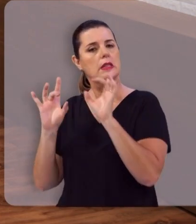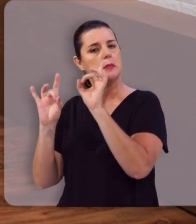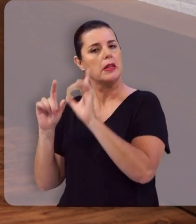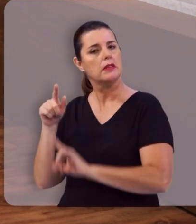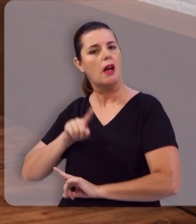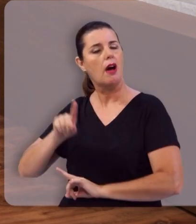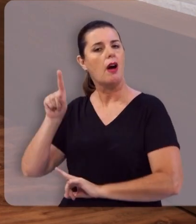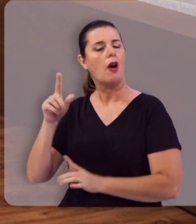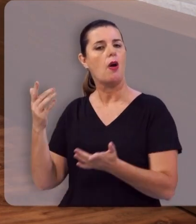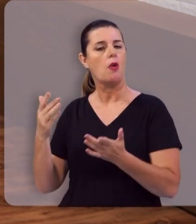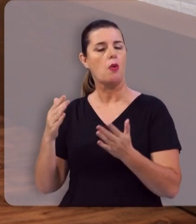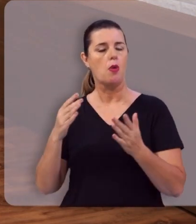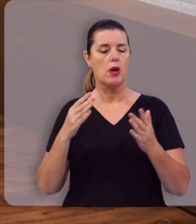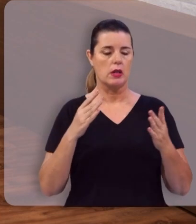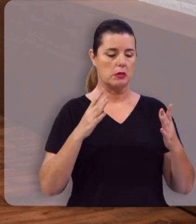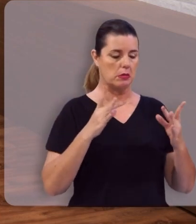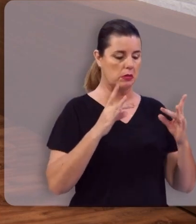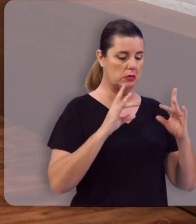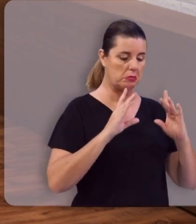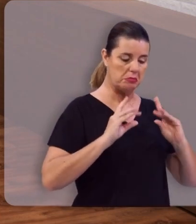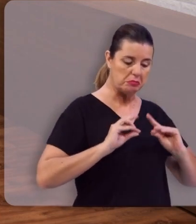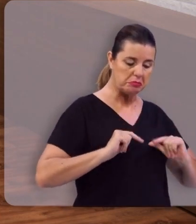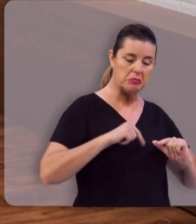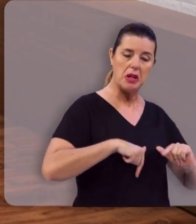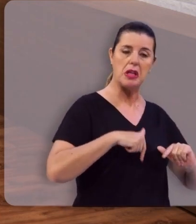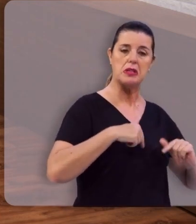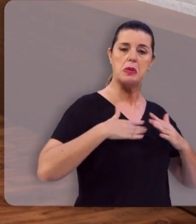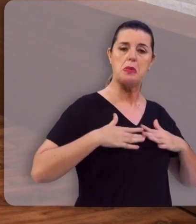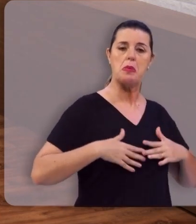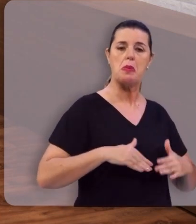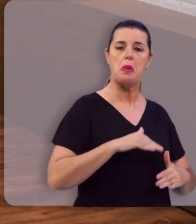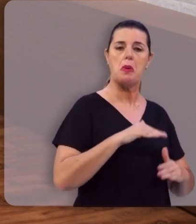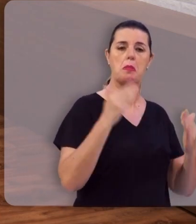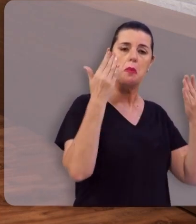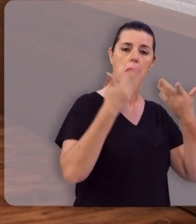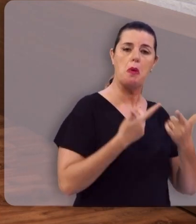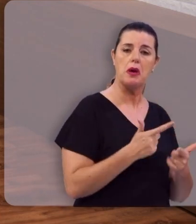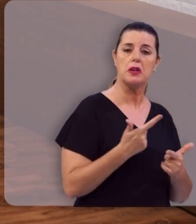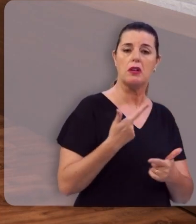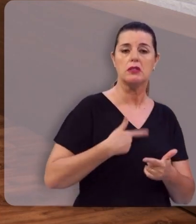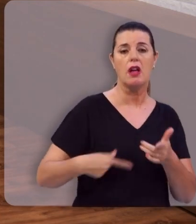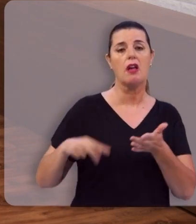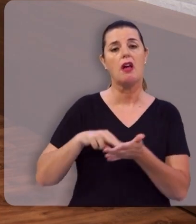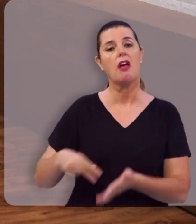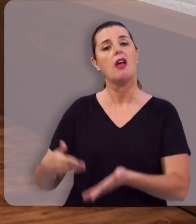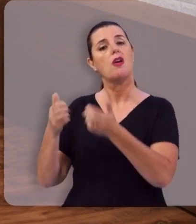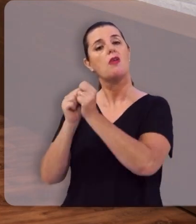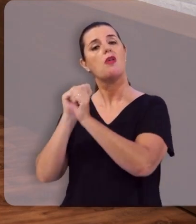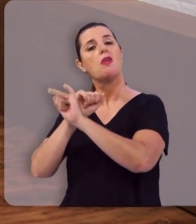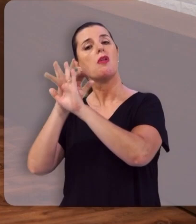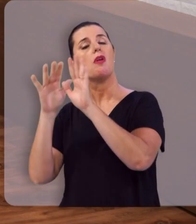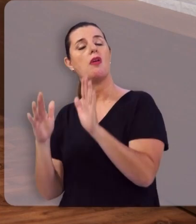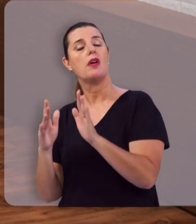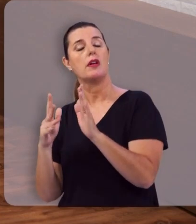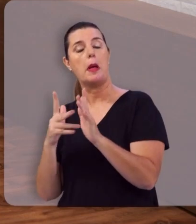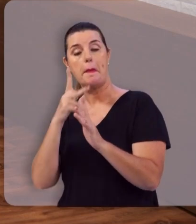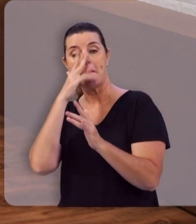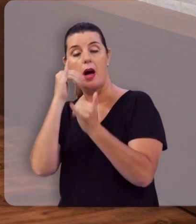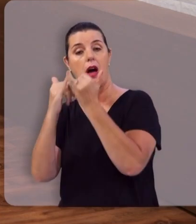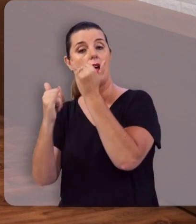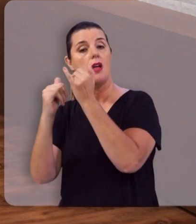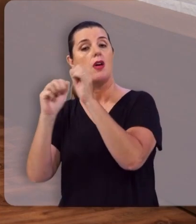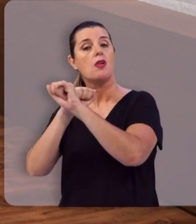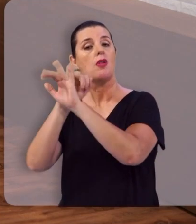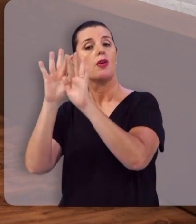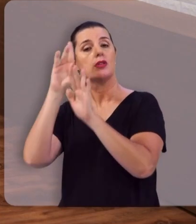Semeia-se corpo em desonra, ressuscita-se em glória. Nós vamos ter um corpo semelhante ao corpo da glória do Senhor